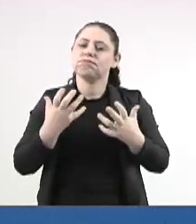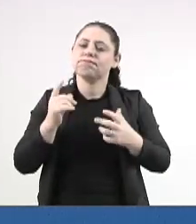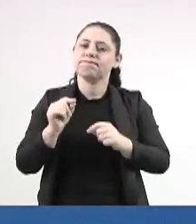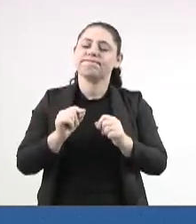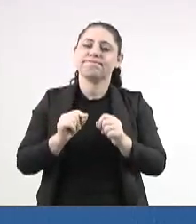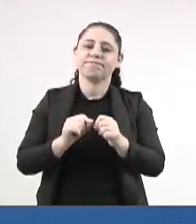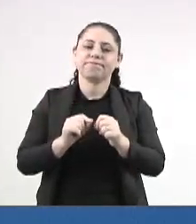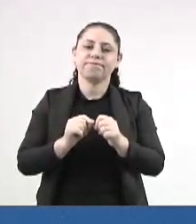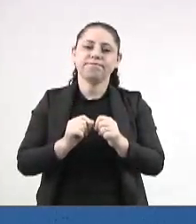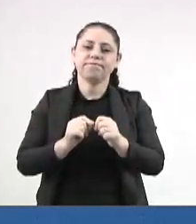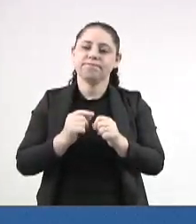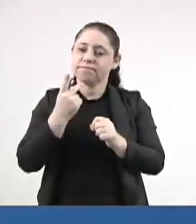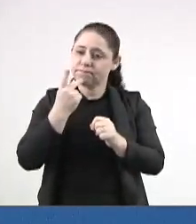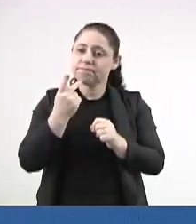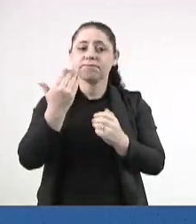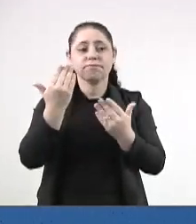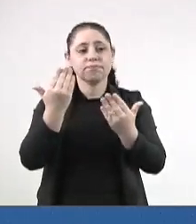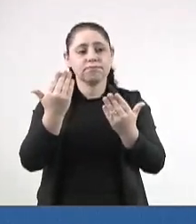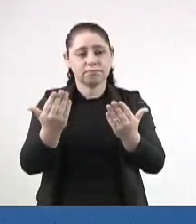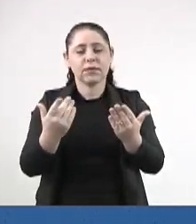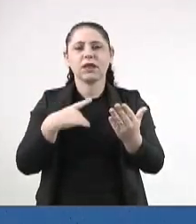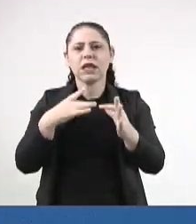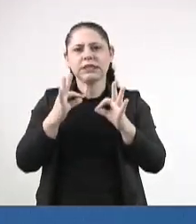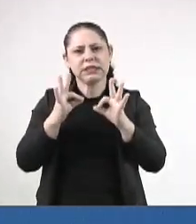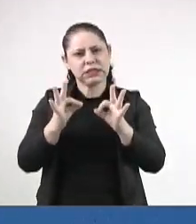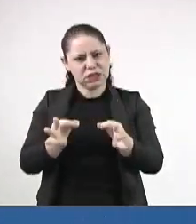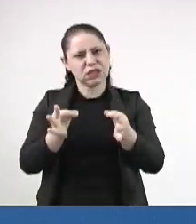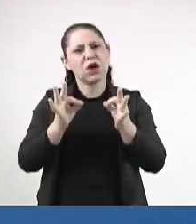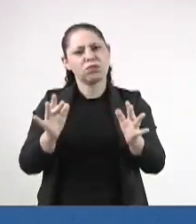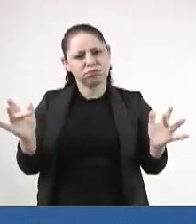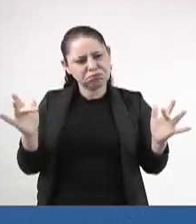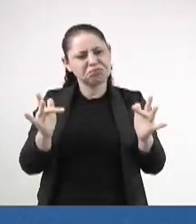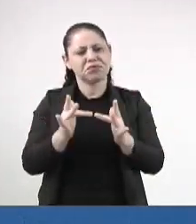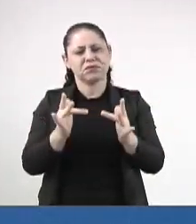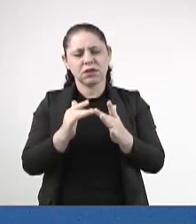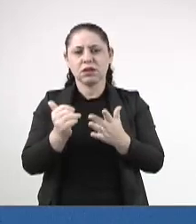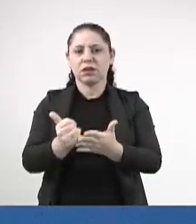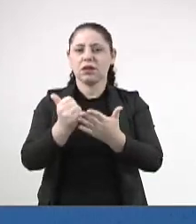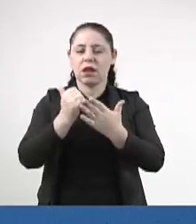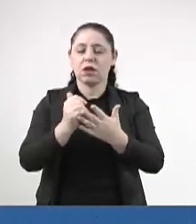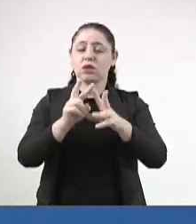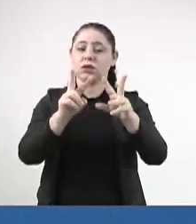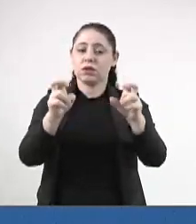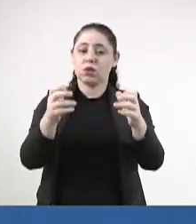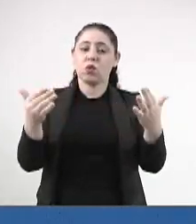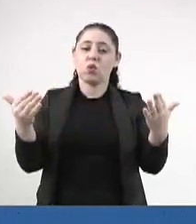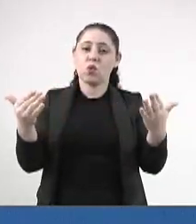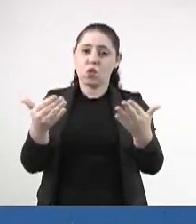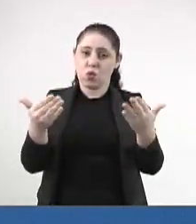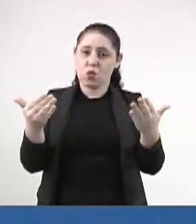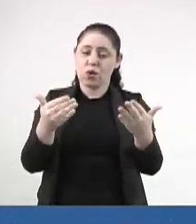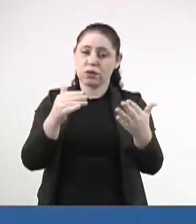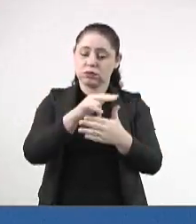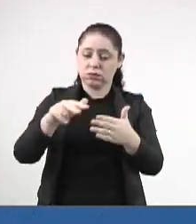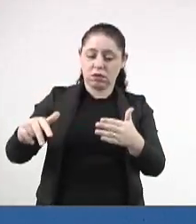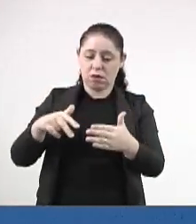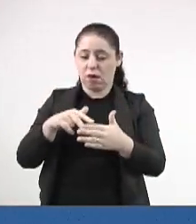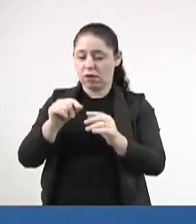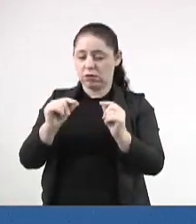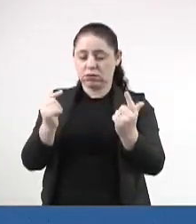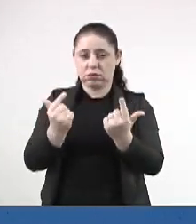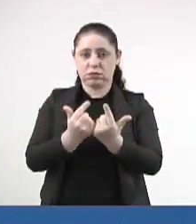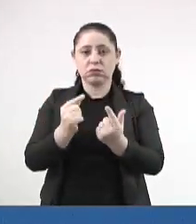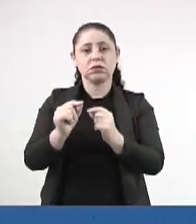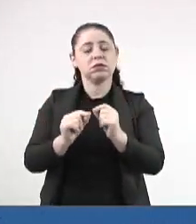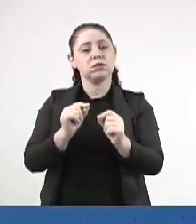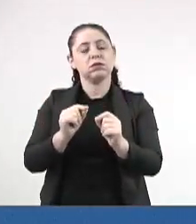aqui dizer que V. Exª está corretíssimo em trazer esse assunto para a Assembleia Legislativa